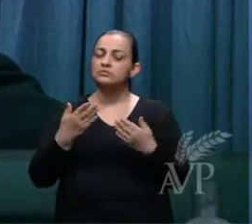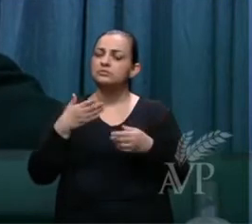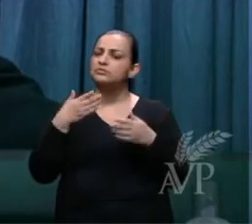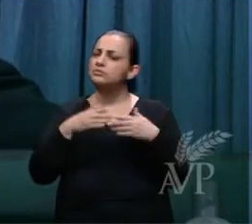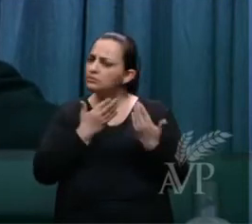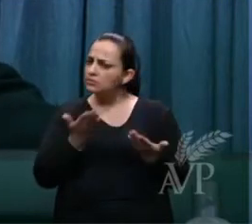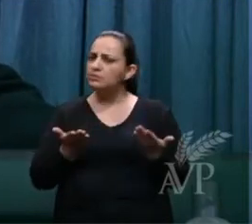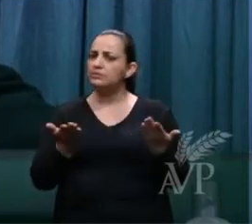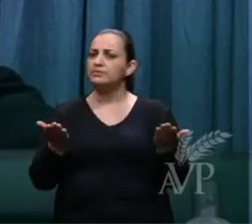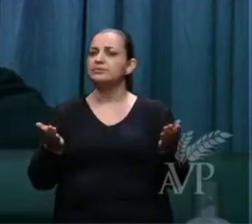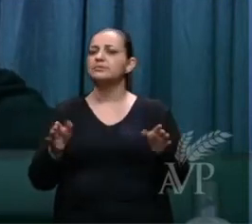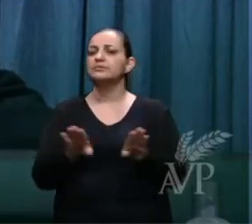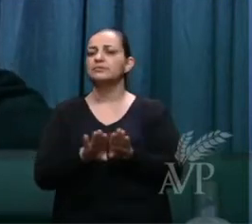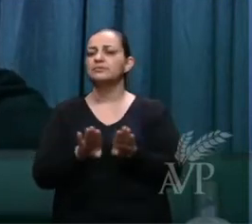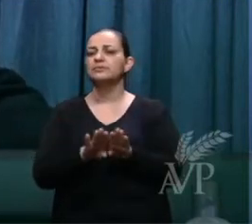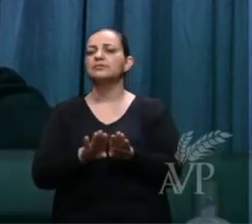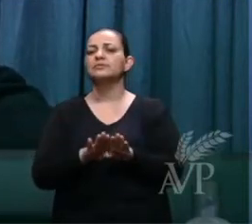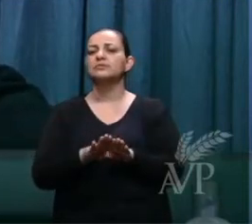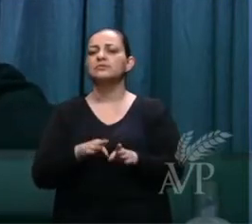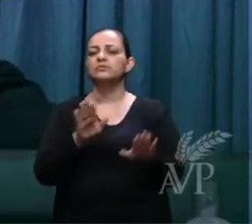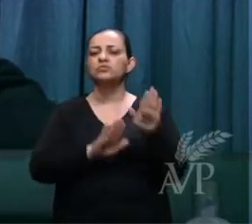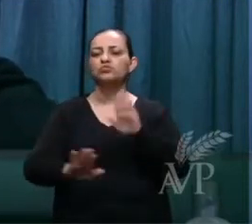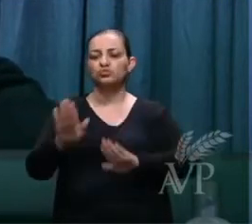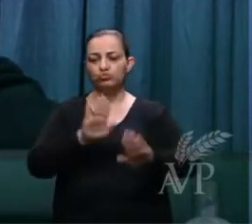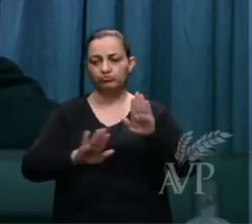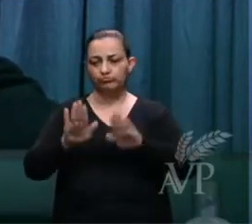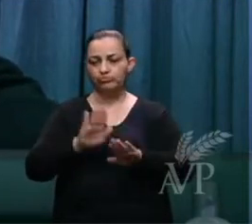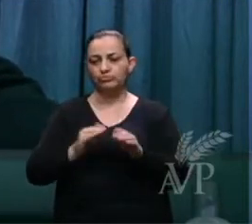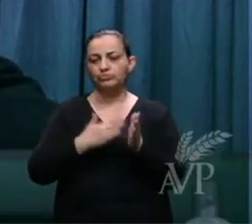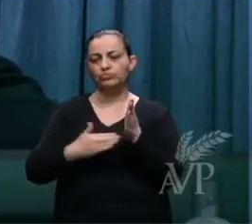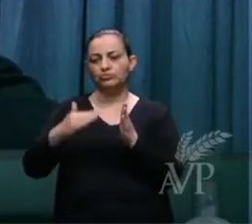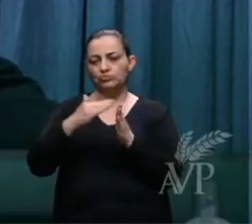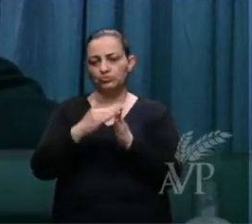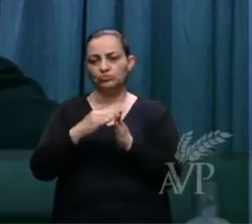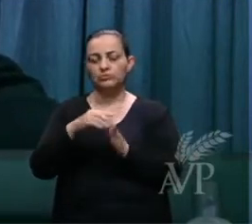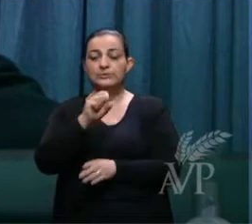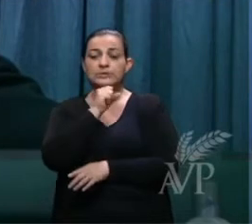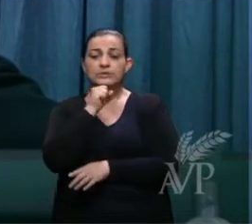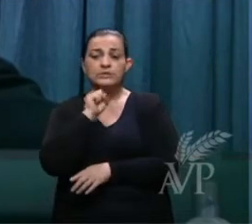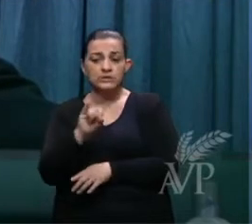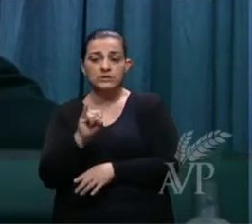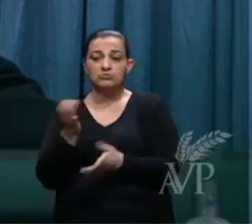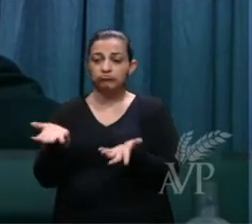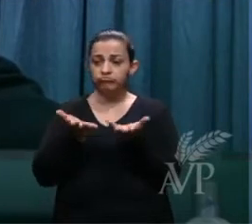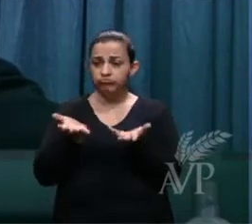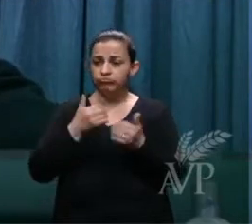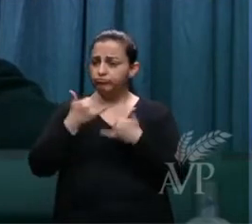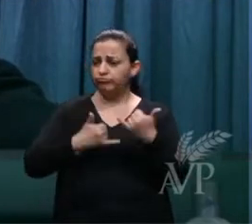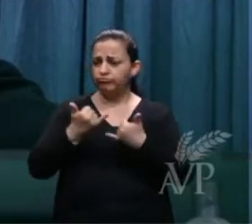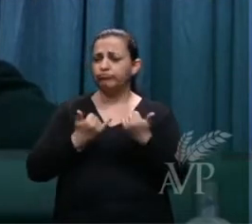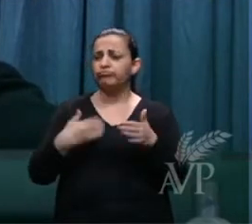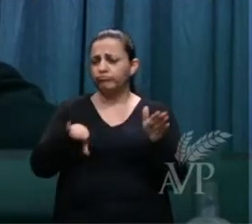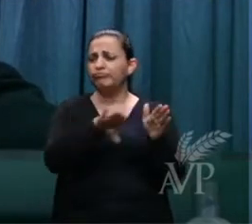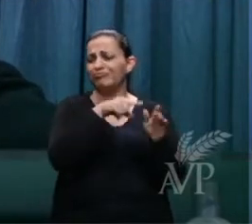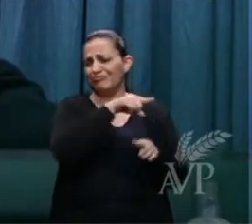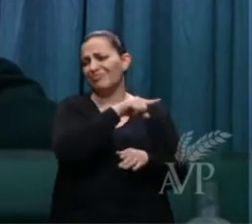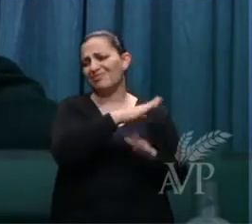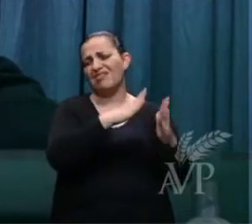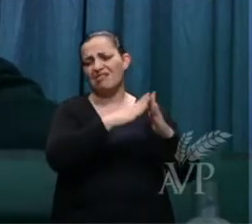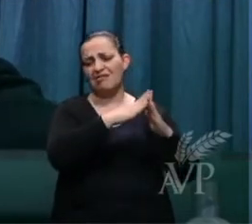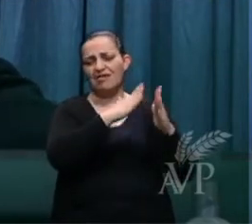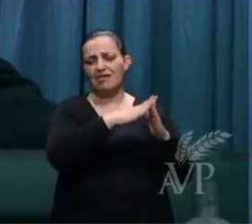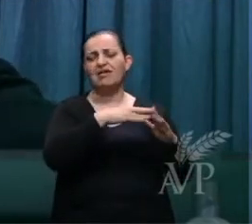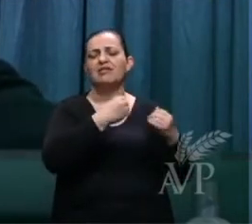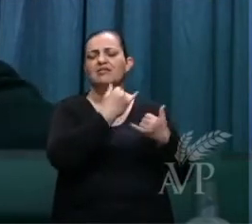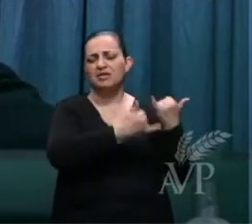cuidar de tudo isto. Se alguém quer brincar com o bebê, brinque em casa, até enjoar. Quando chegar